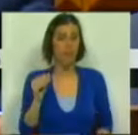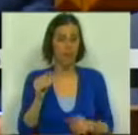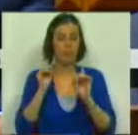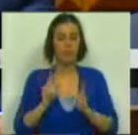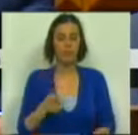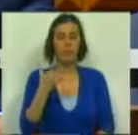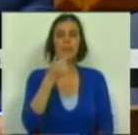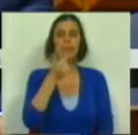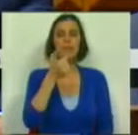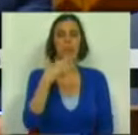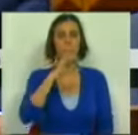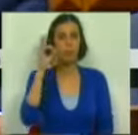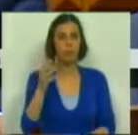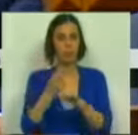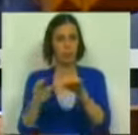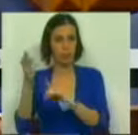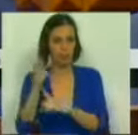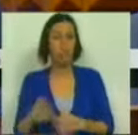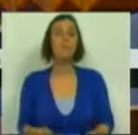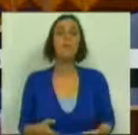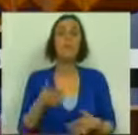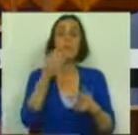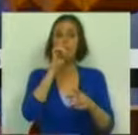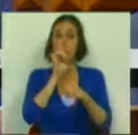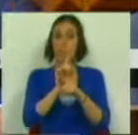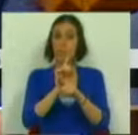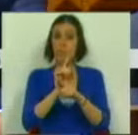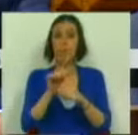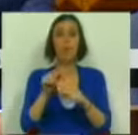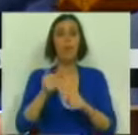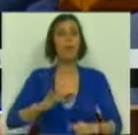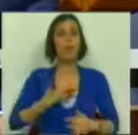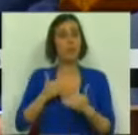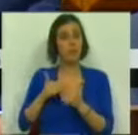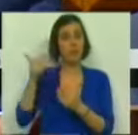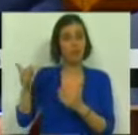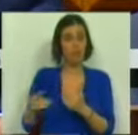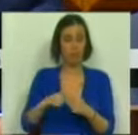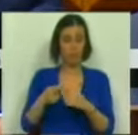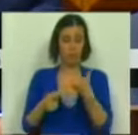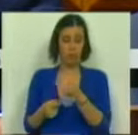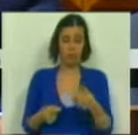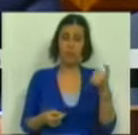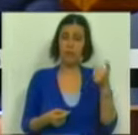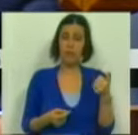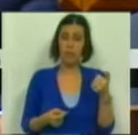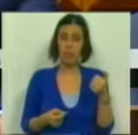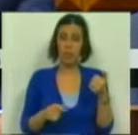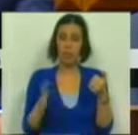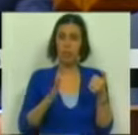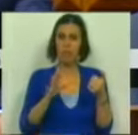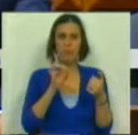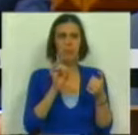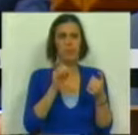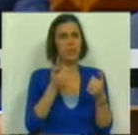passou os 51%. Em paralelo, o endividamento externo, que em 2005 era